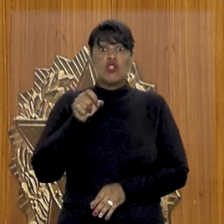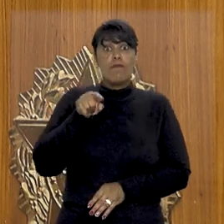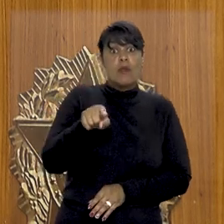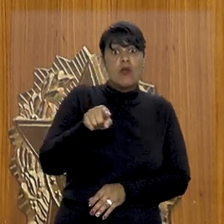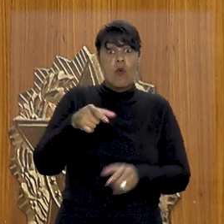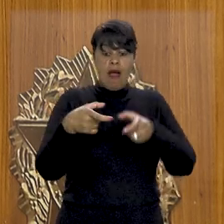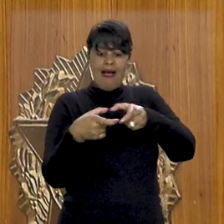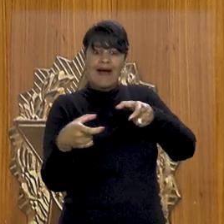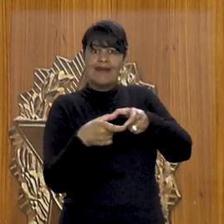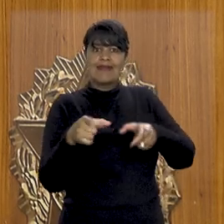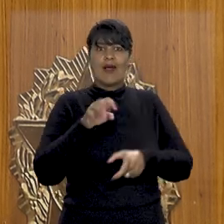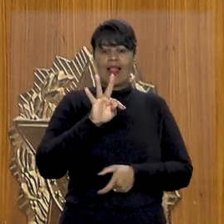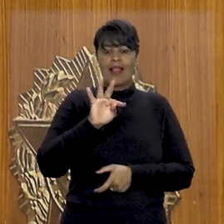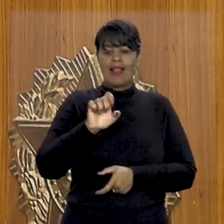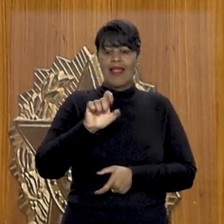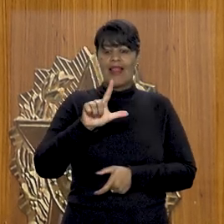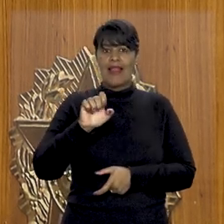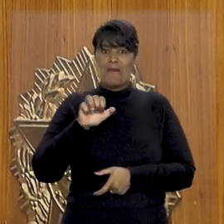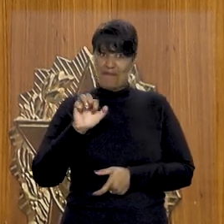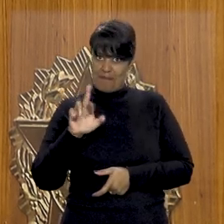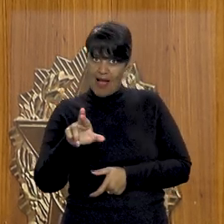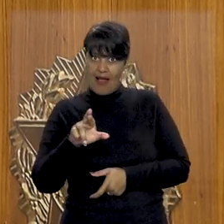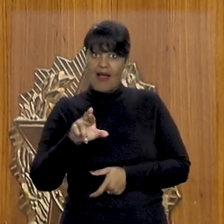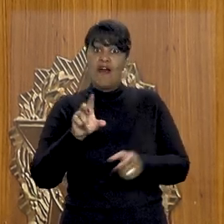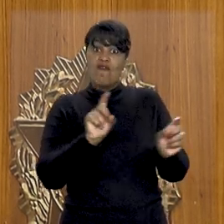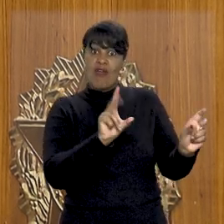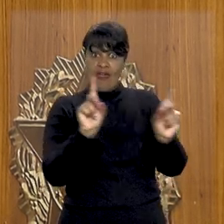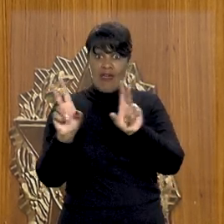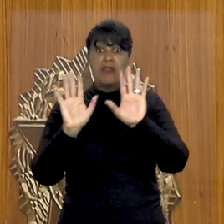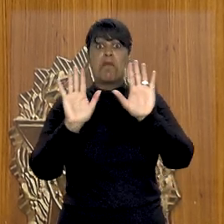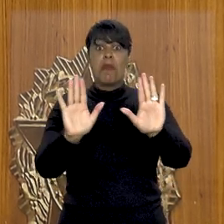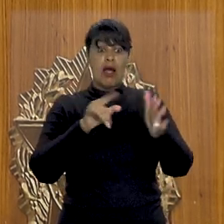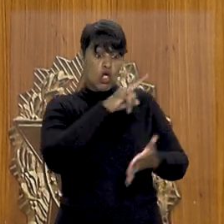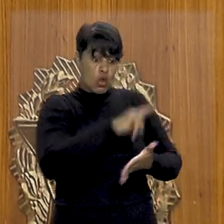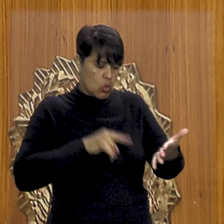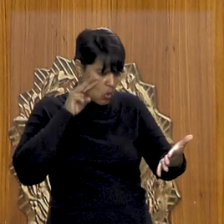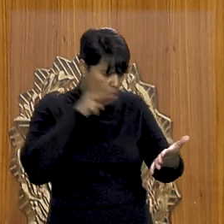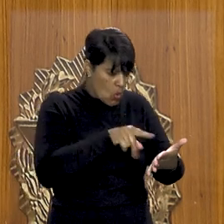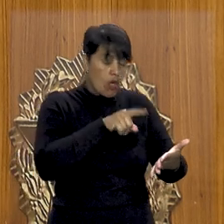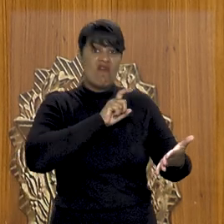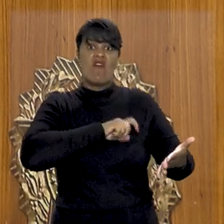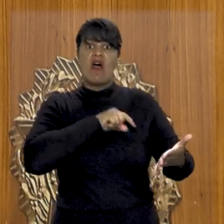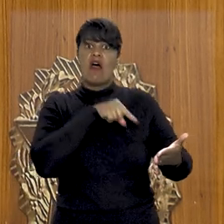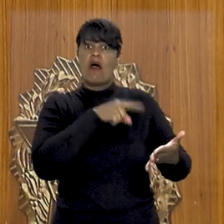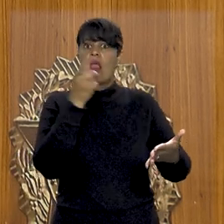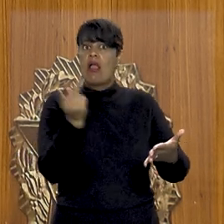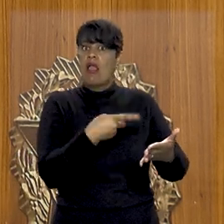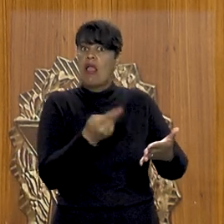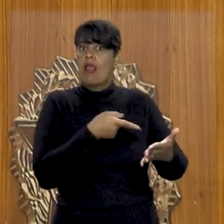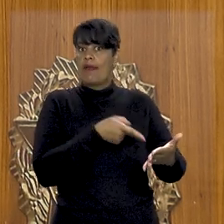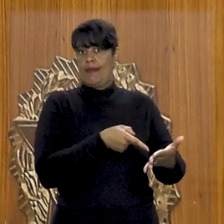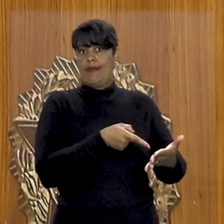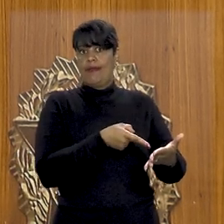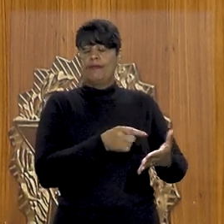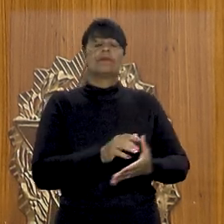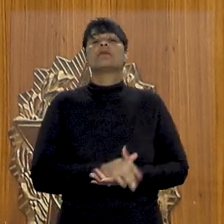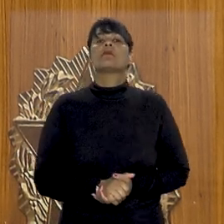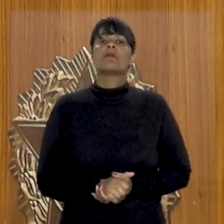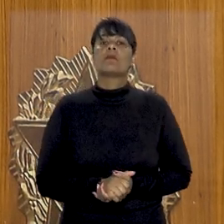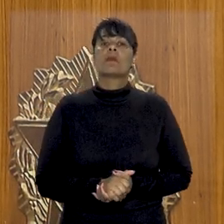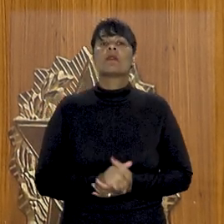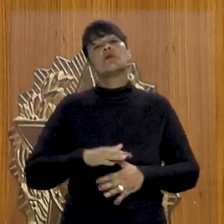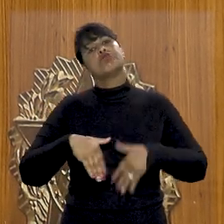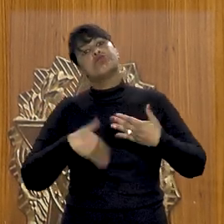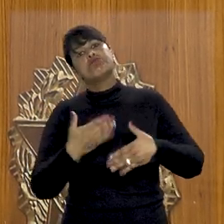vendidas em 1993 com o uso de uma procuração falsa apresentada à corretora. A sentença foi